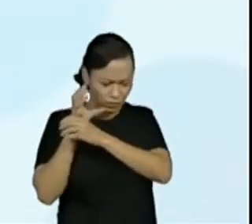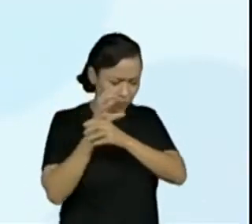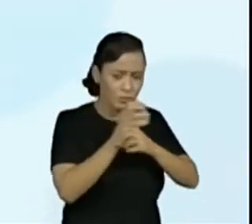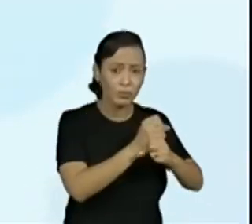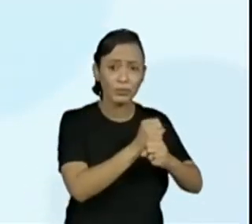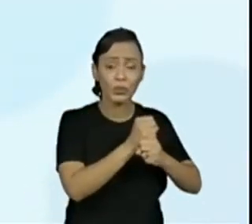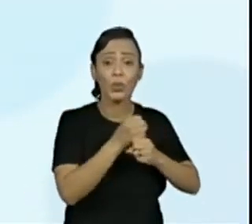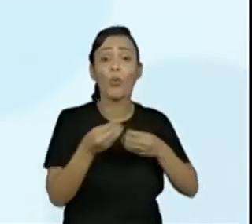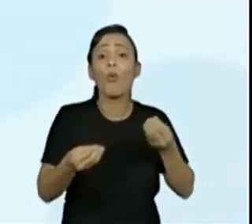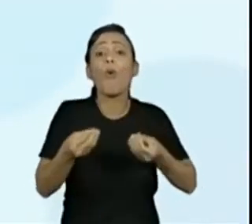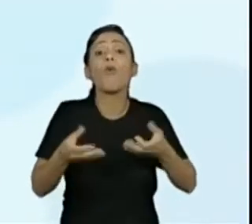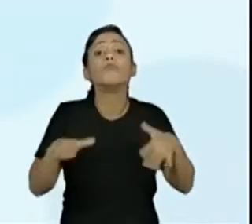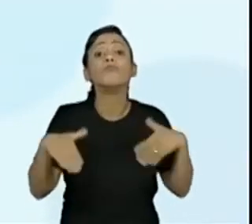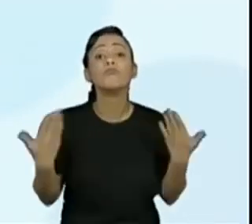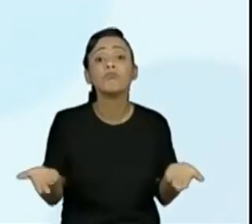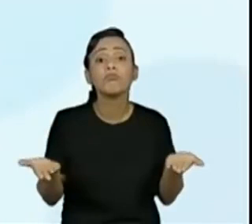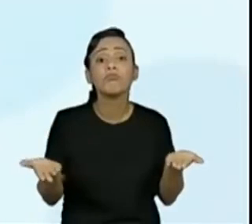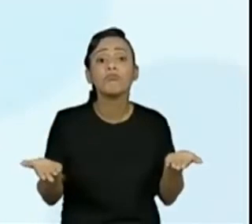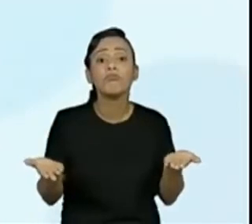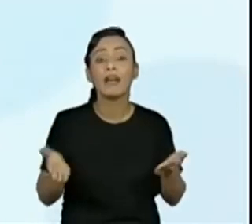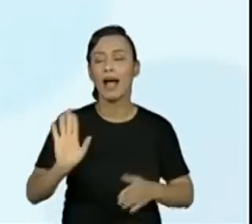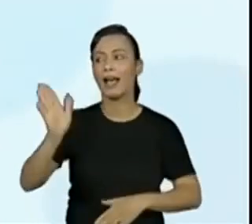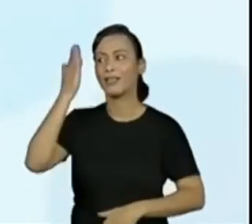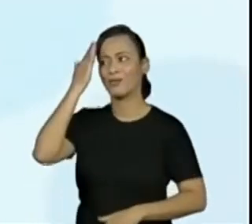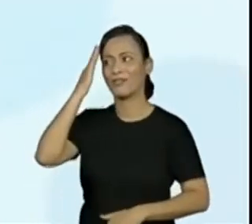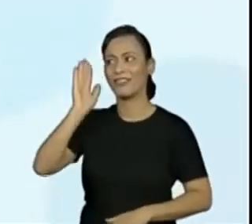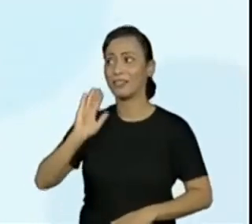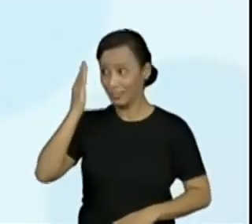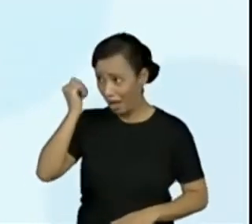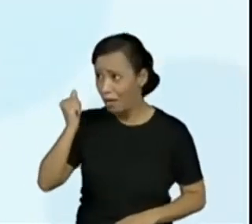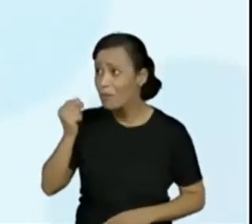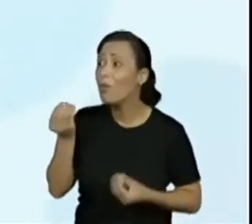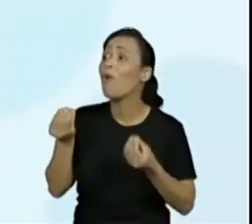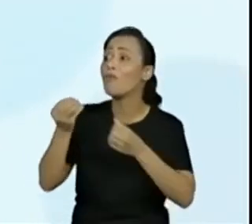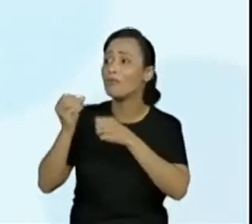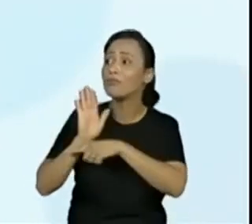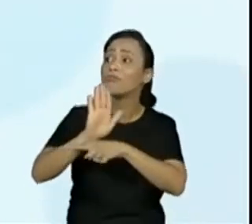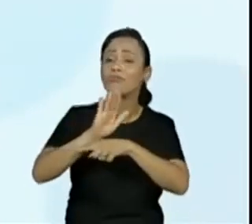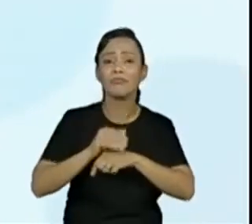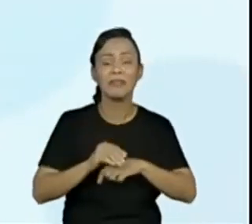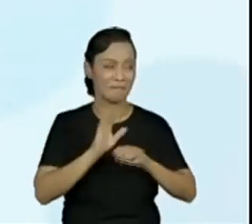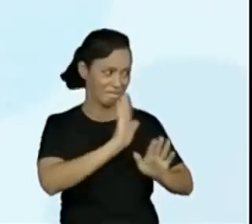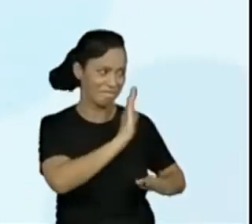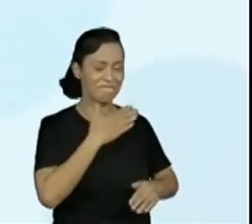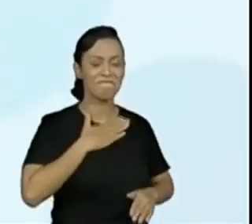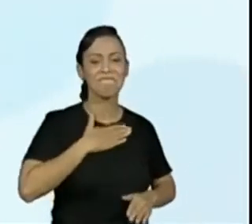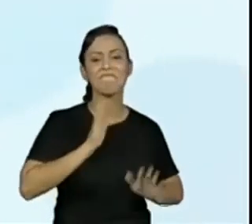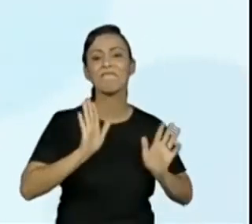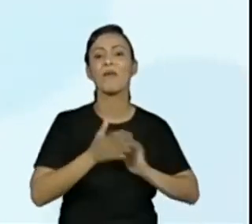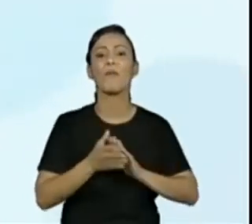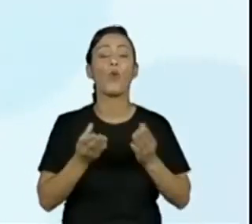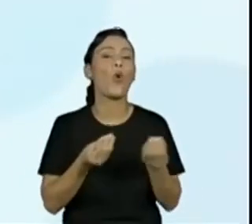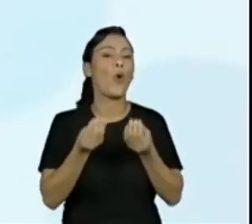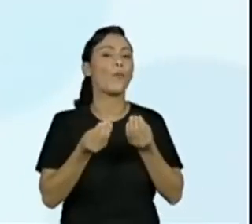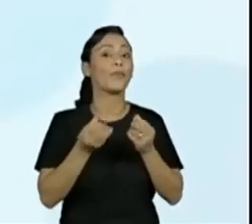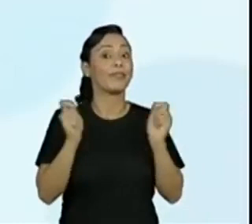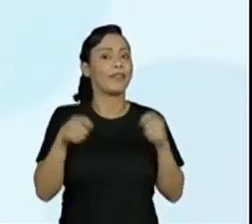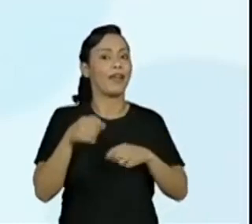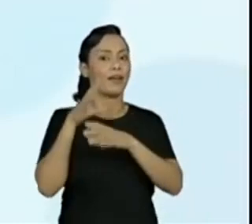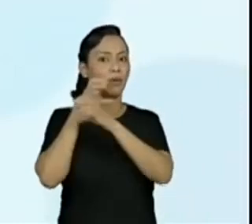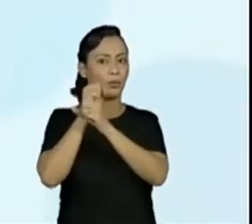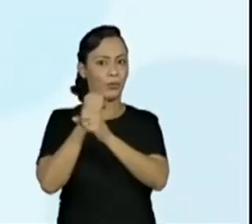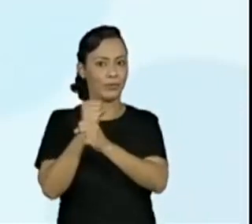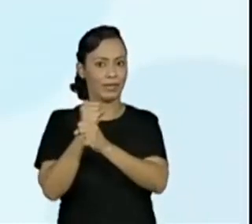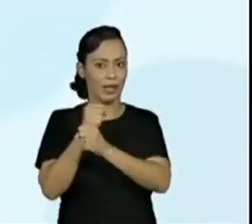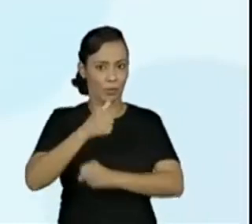fazer no quadro? Eu tenho uma estratégia. Mostra a sua estratégia, que pode ser de alguma criança lá. Podemos contar primeiro até